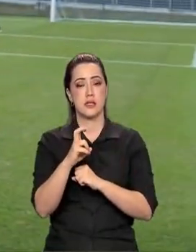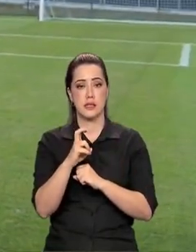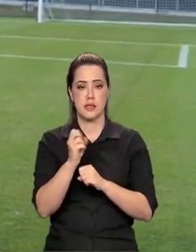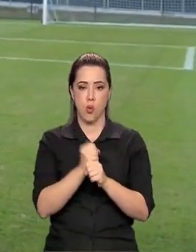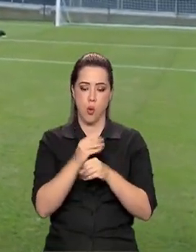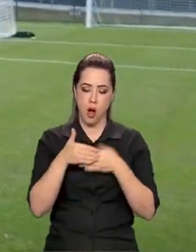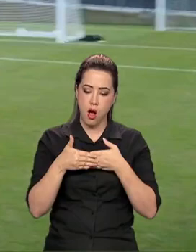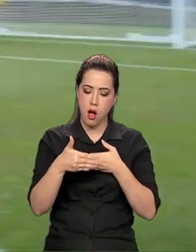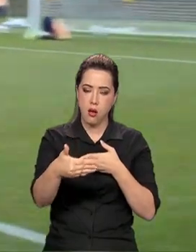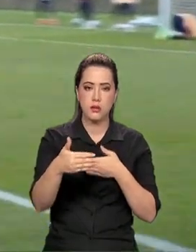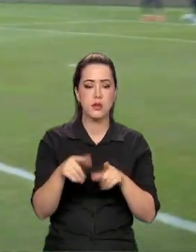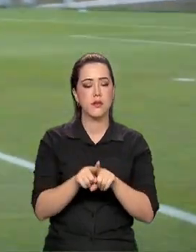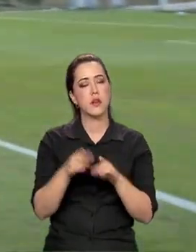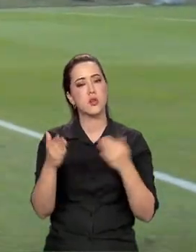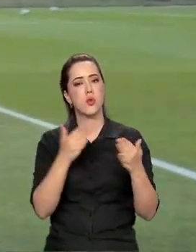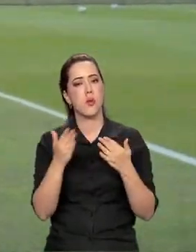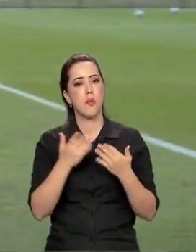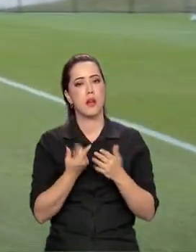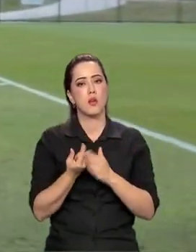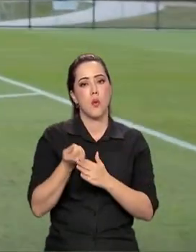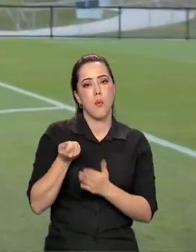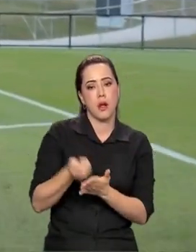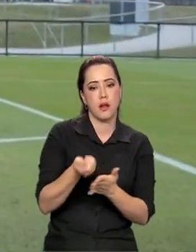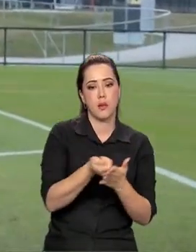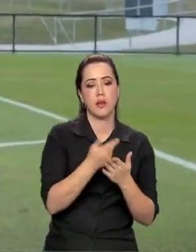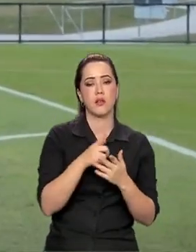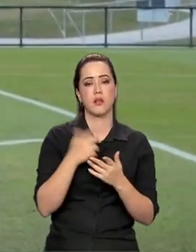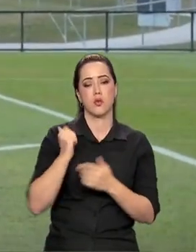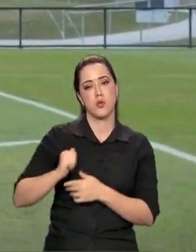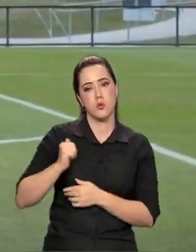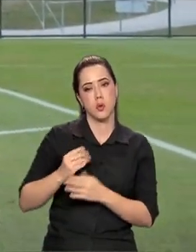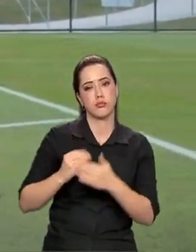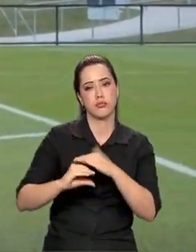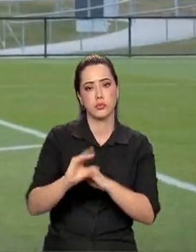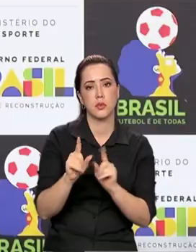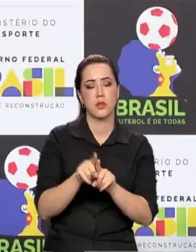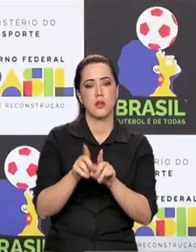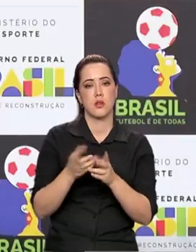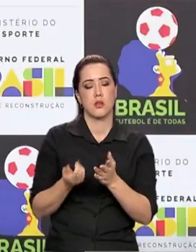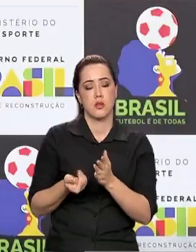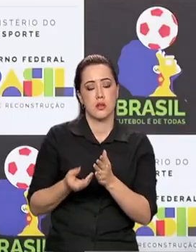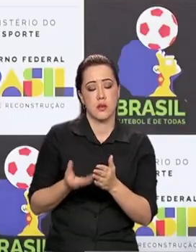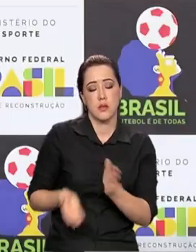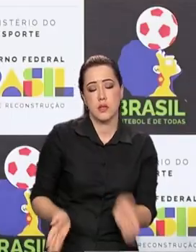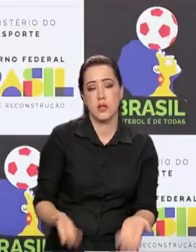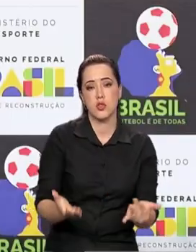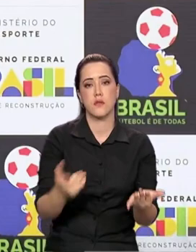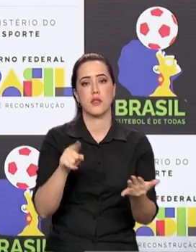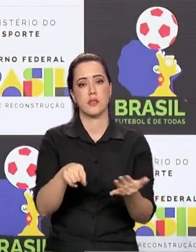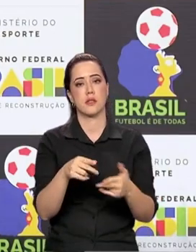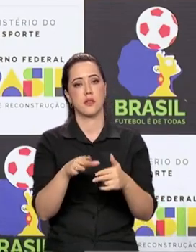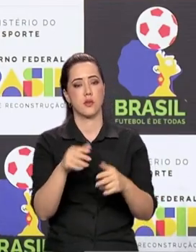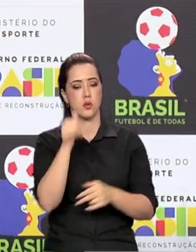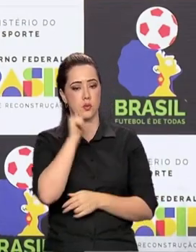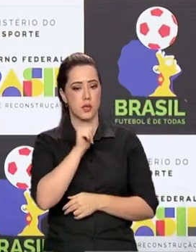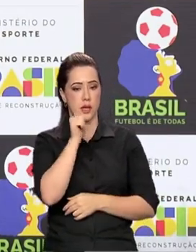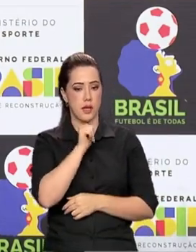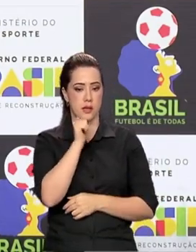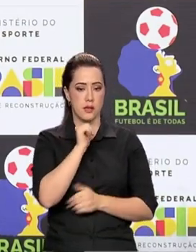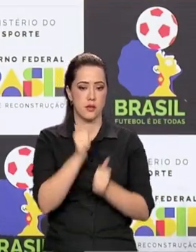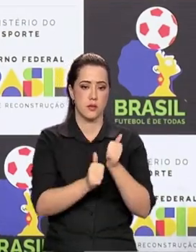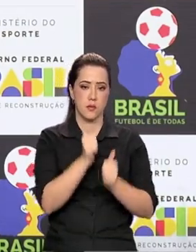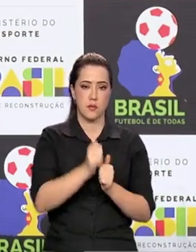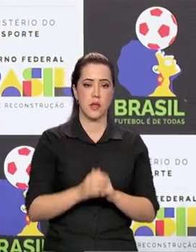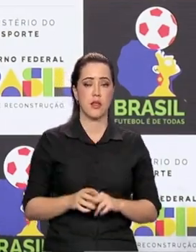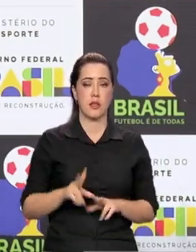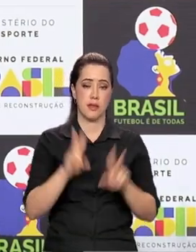como subsídio para a inclusão de meninas nas atividades esportivas. De questões mais simples até questões mais complexas,